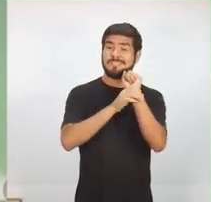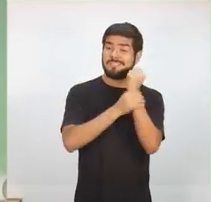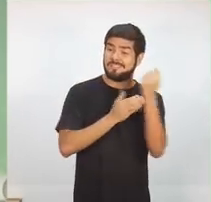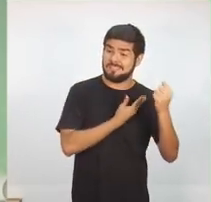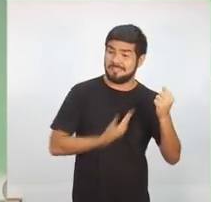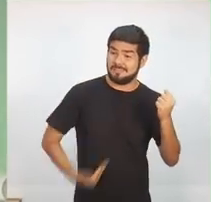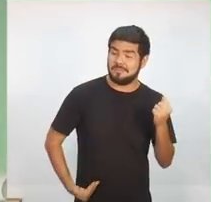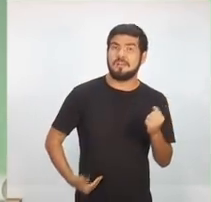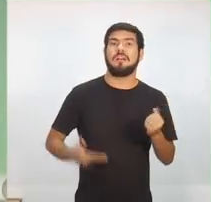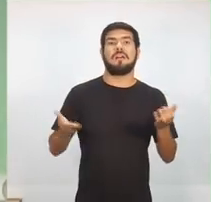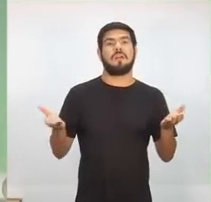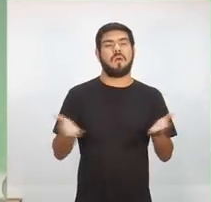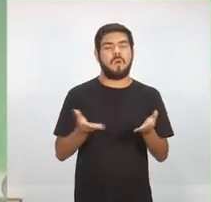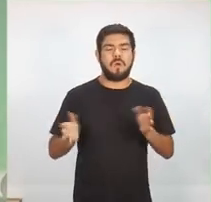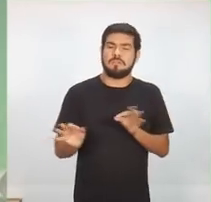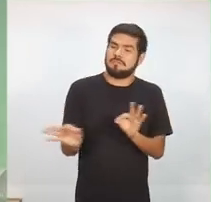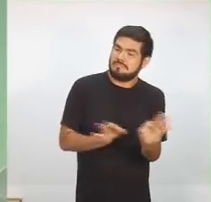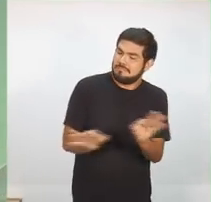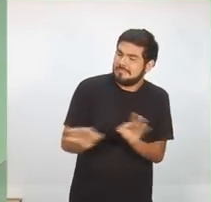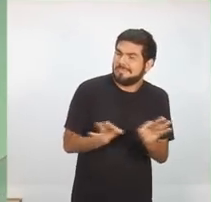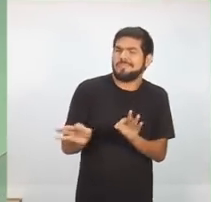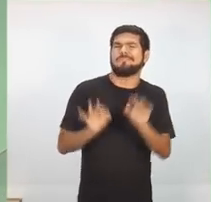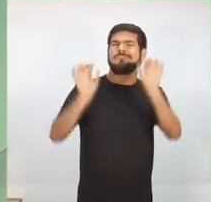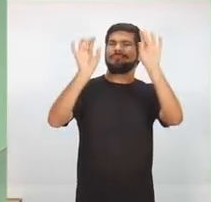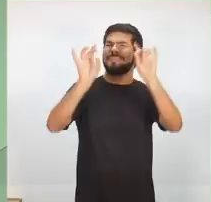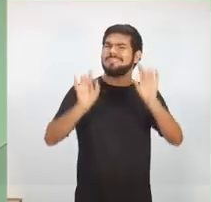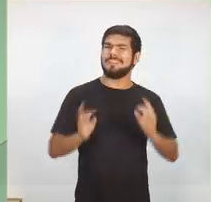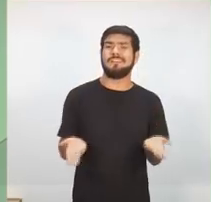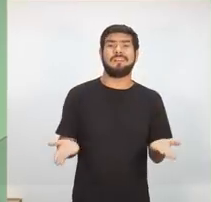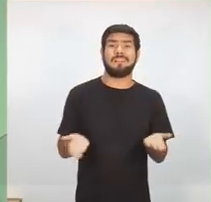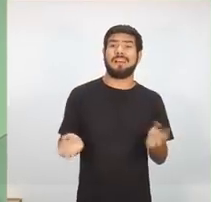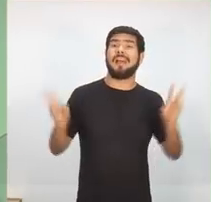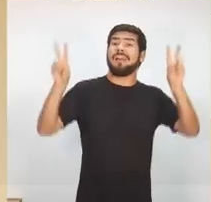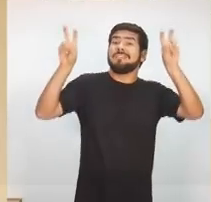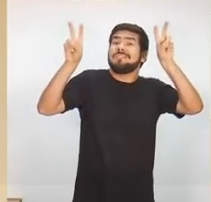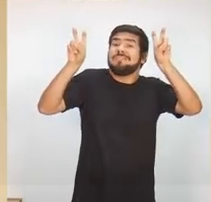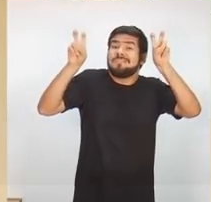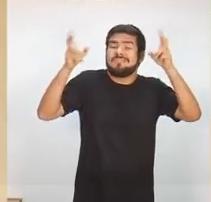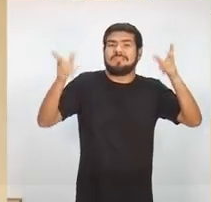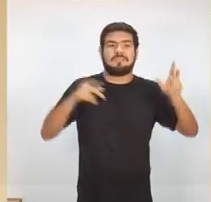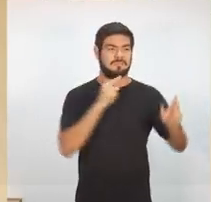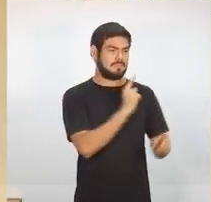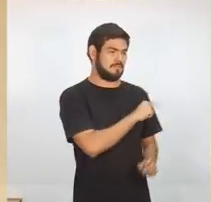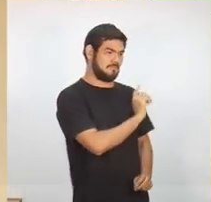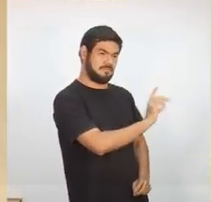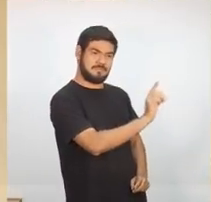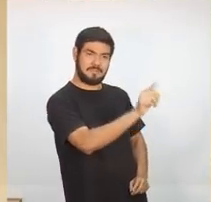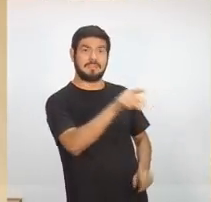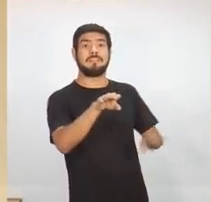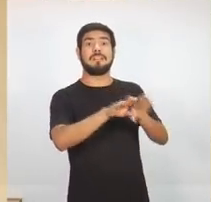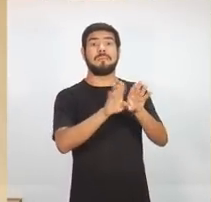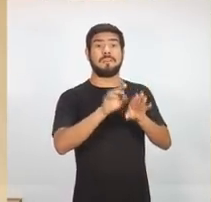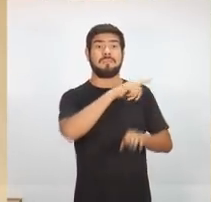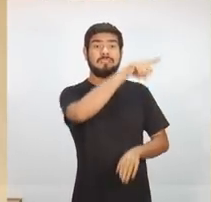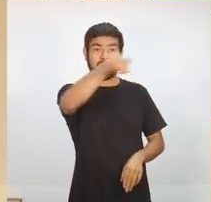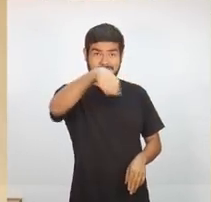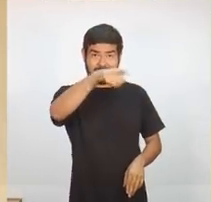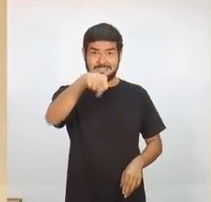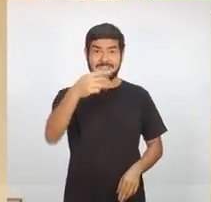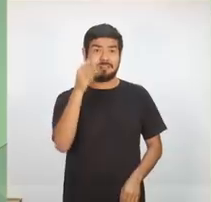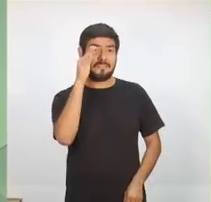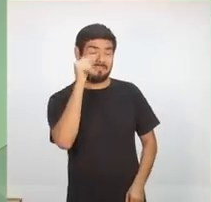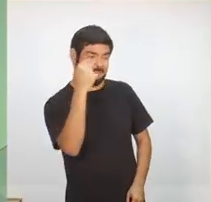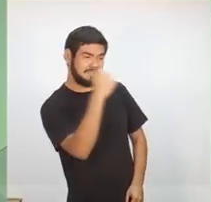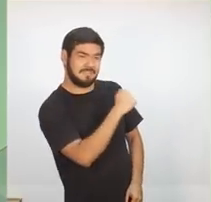especial sobre esse assunto. Então, você que está aí do outro lado e todos os candidatos que estão aqui presentes vão acompanhar agora uma reportagem